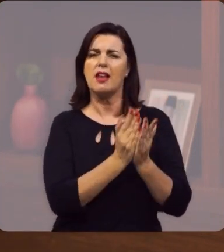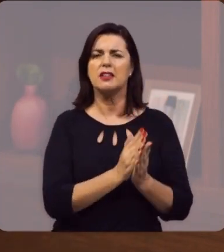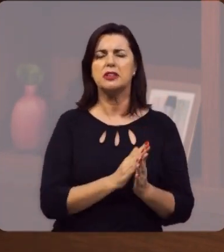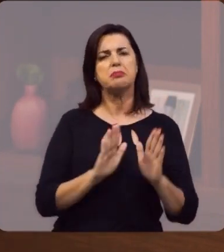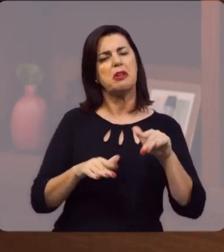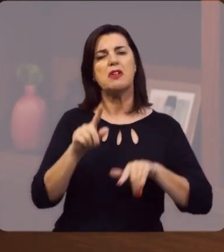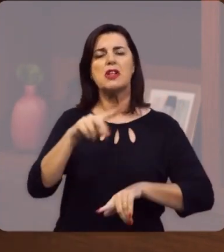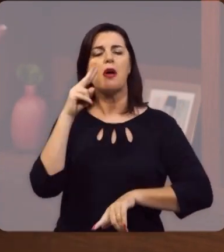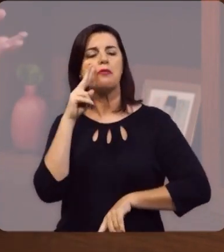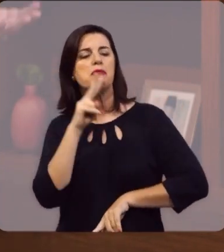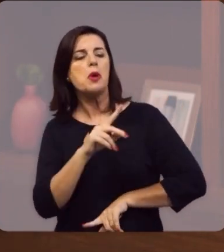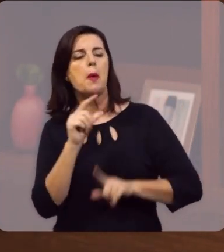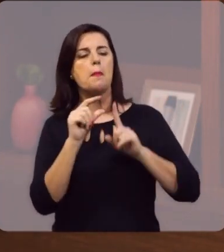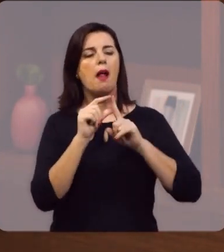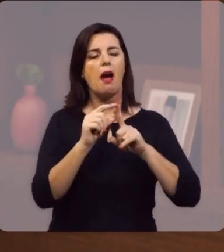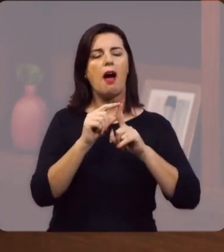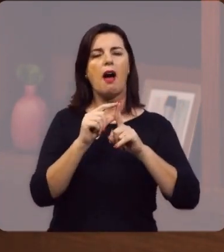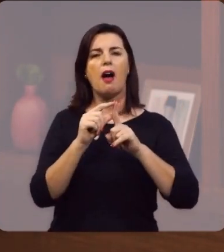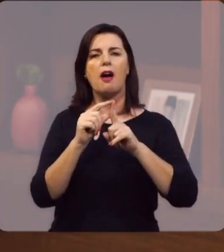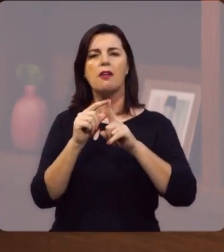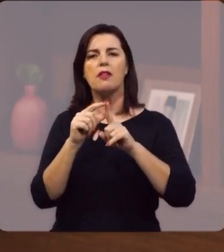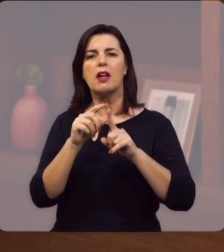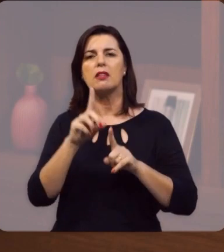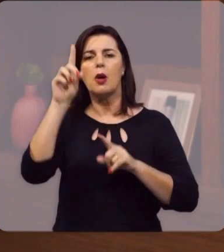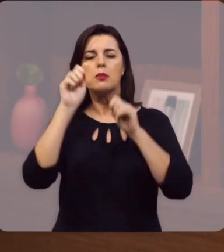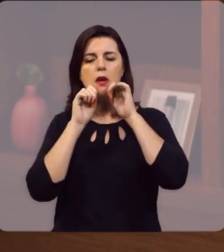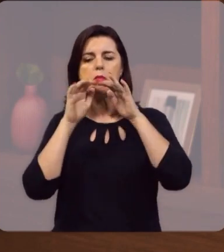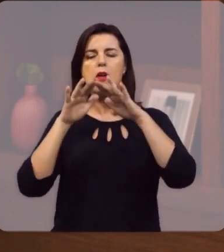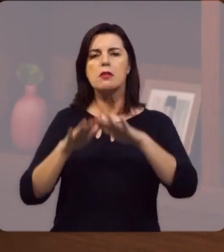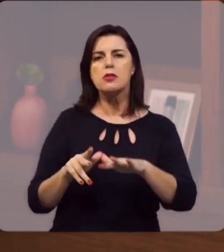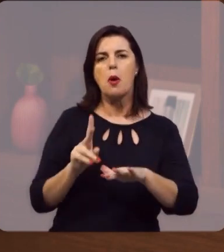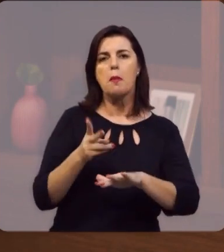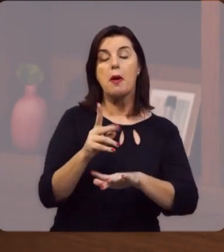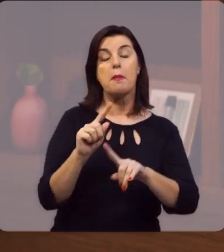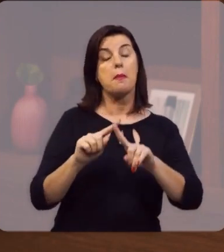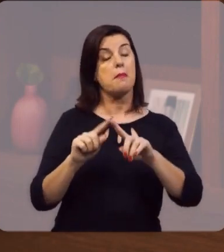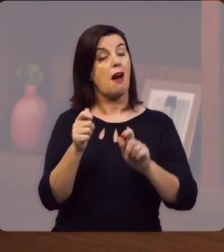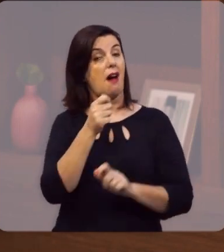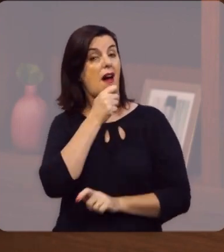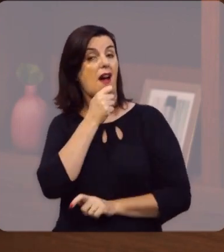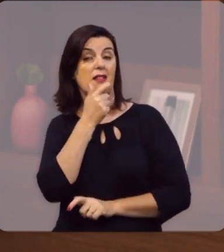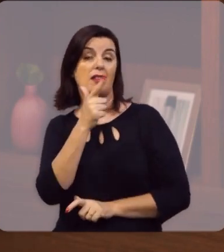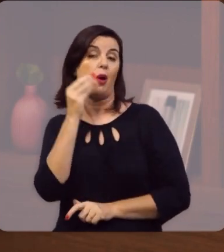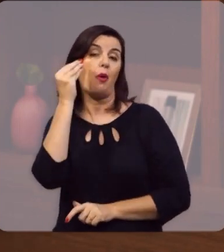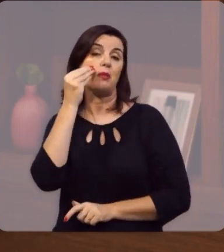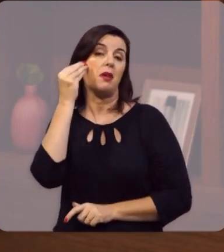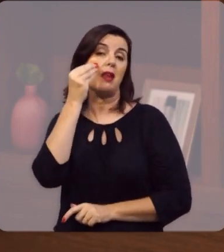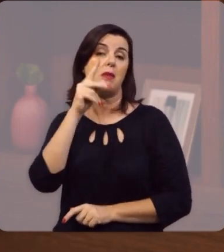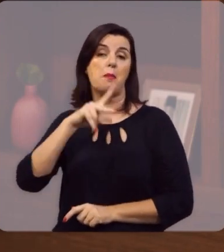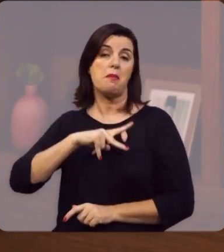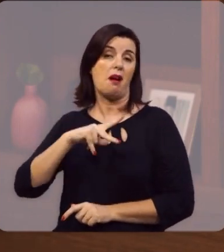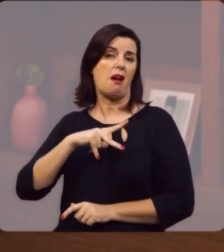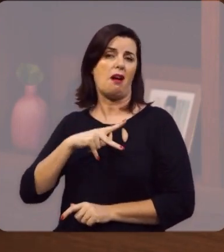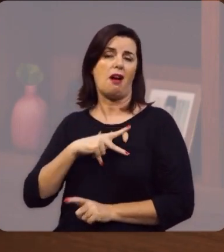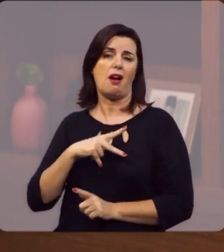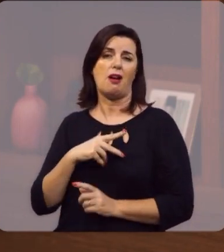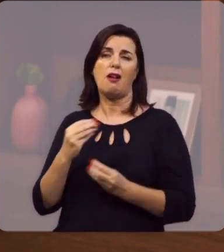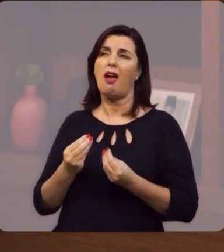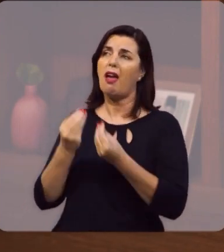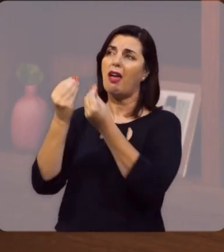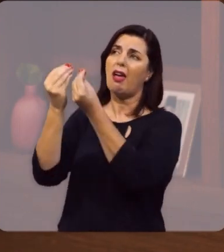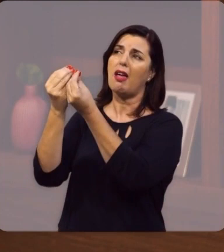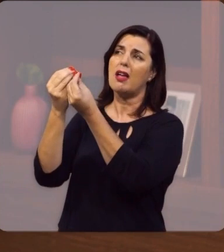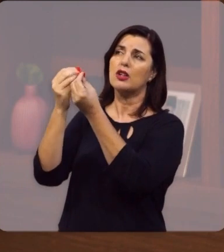você já ouviu a palavra de Deus, você é alvo das bênçãos de Deus, mas você ainda não teve uma experiência pessoal,